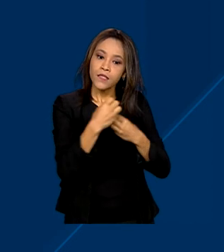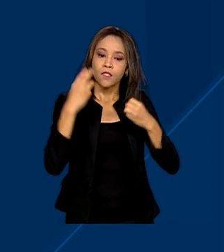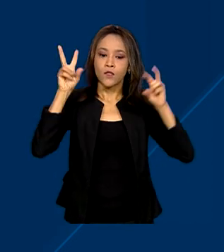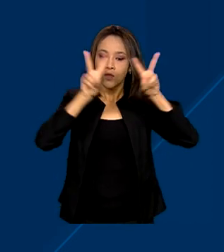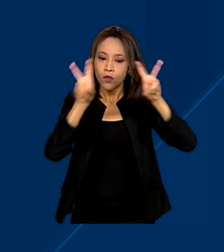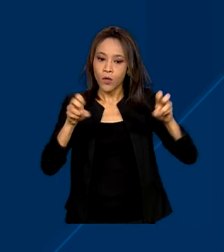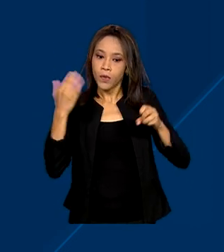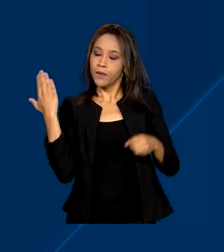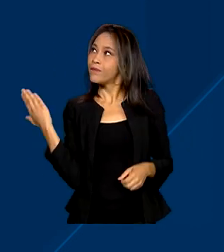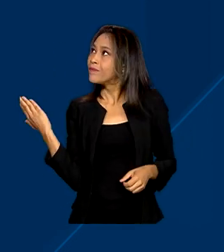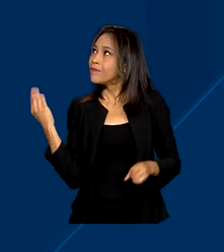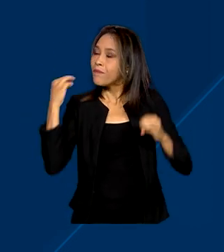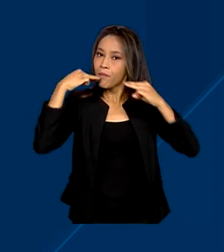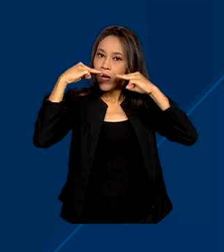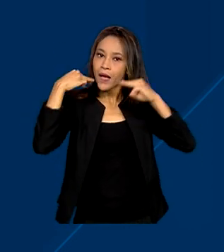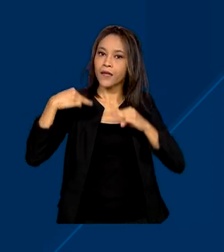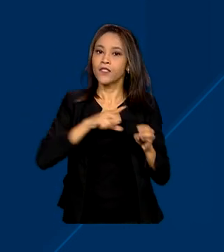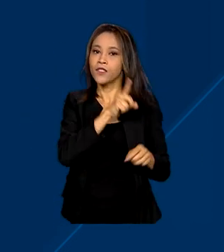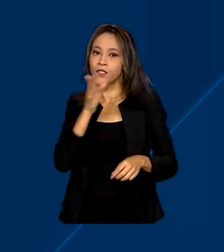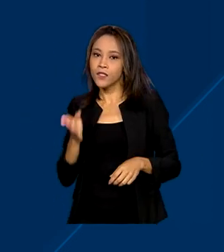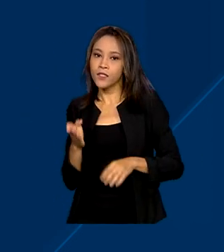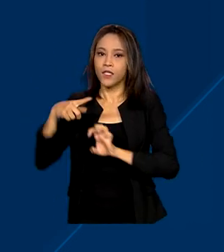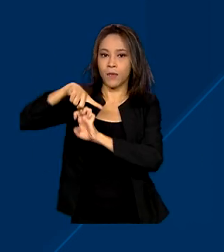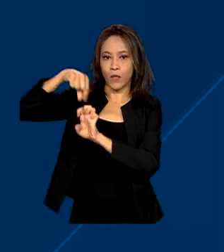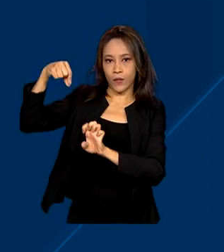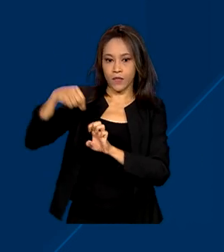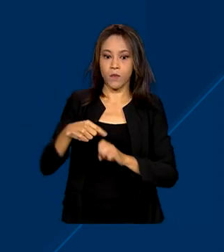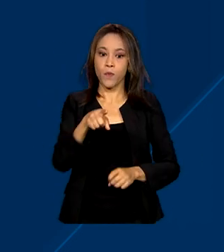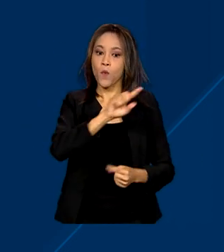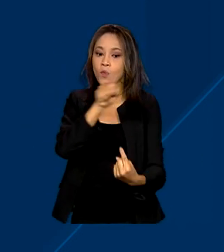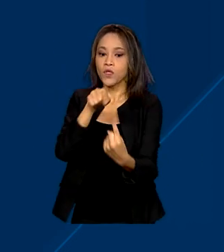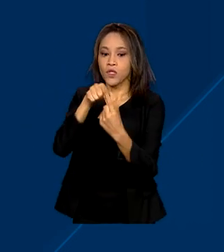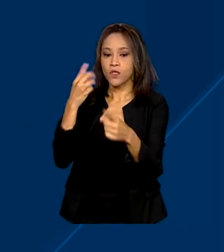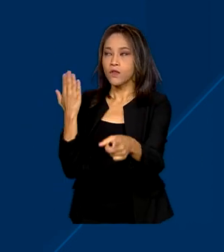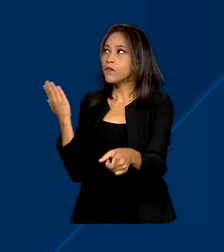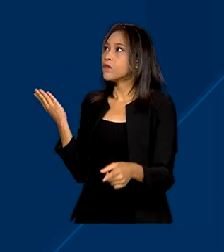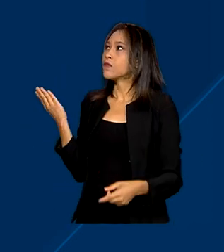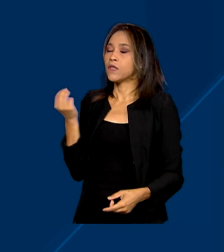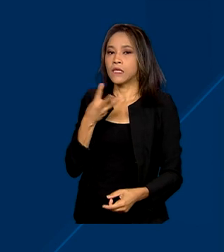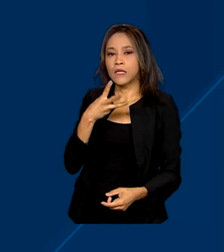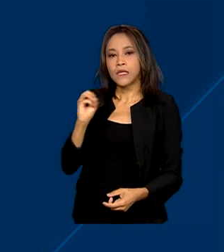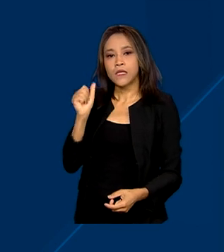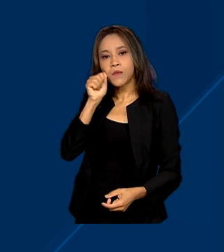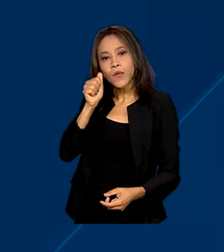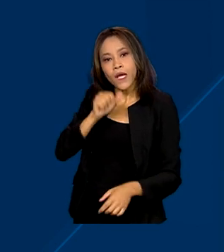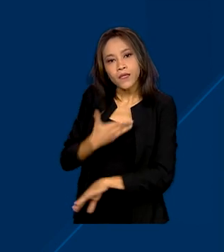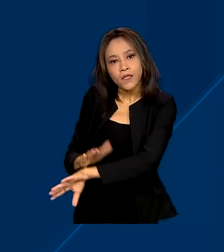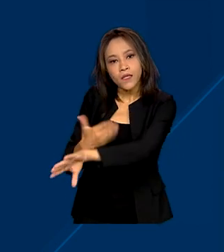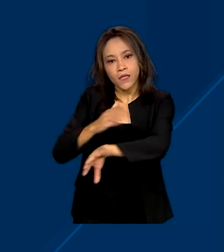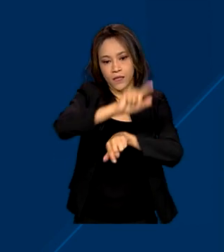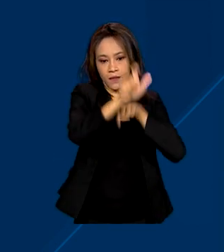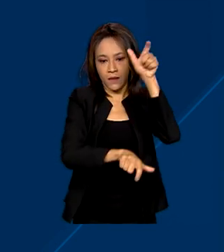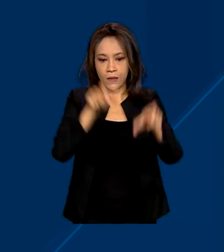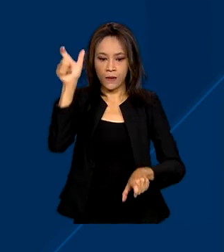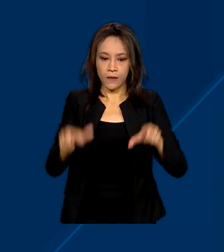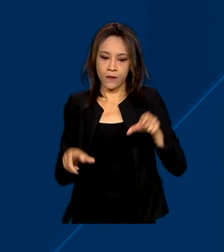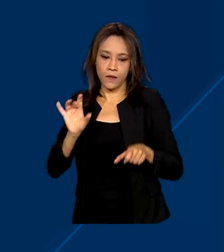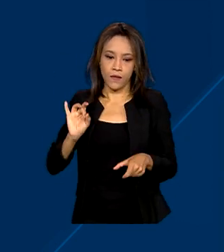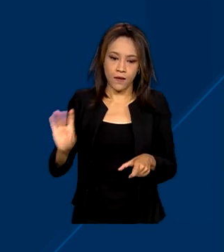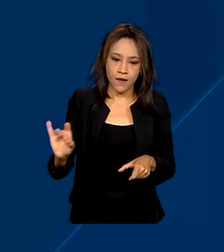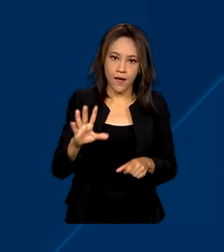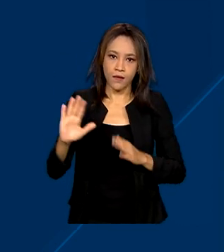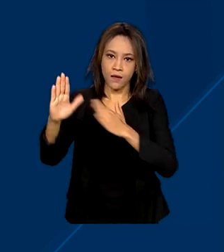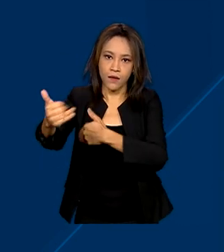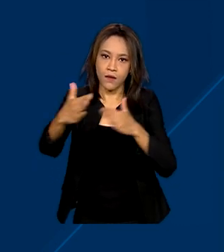empreendedorismo. A expectativa é que 300 mulheres sejam capacitadas em cada laboratório por 45